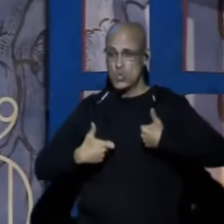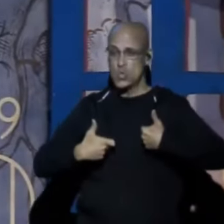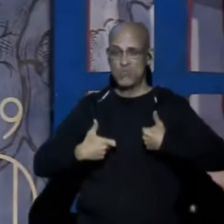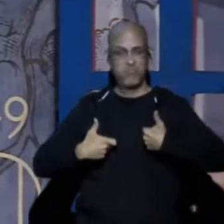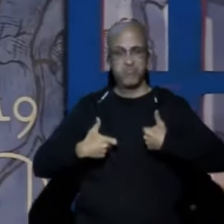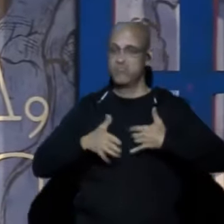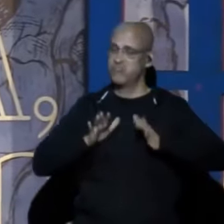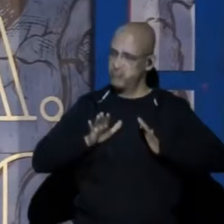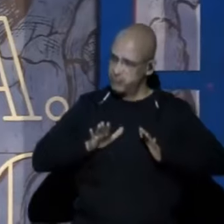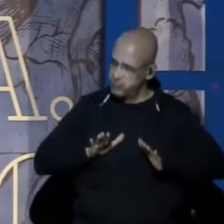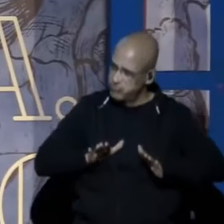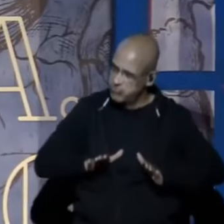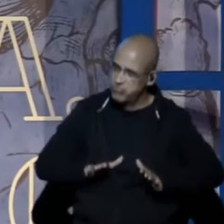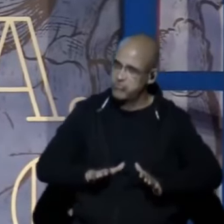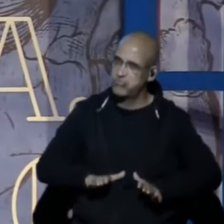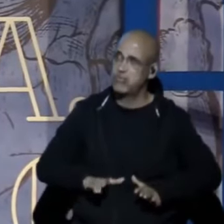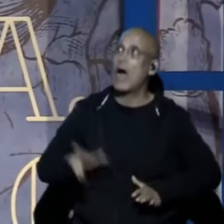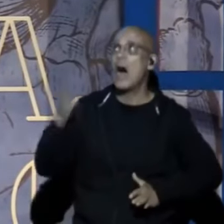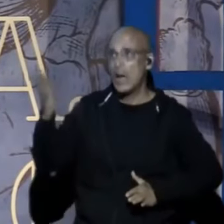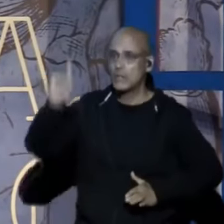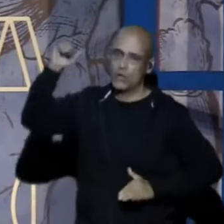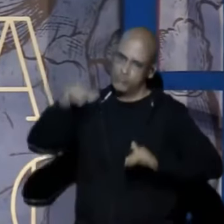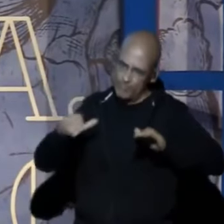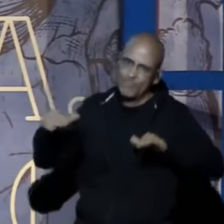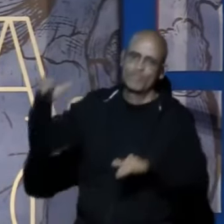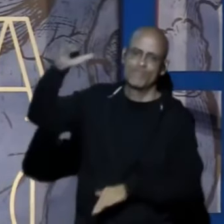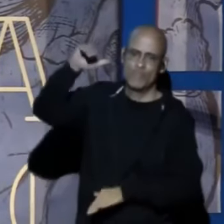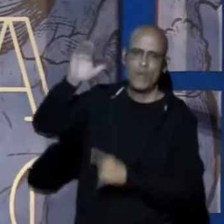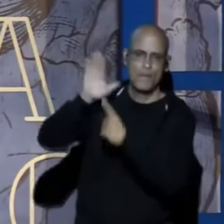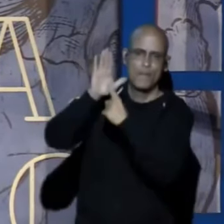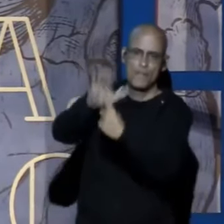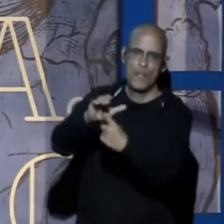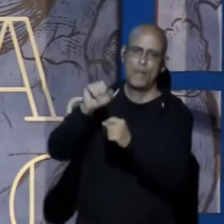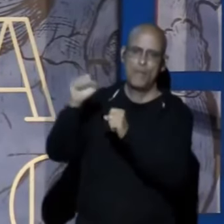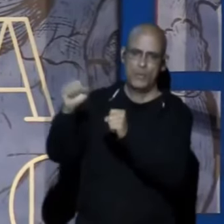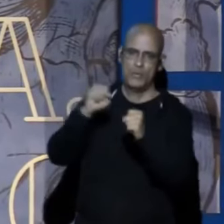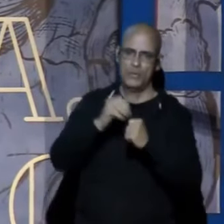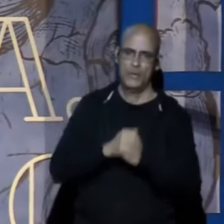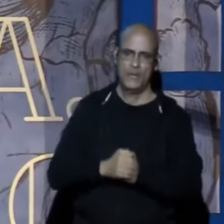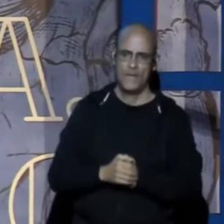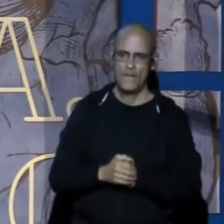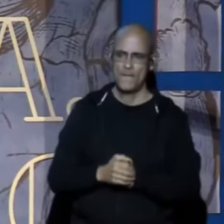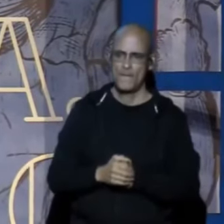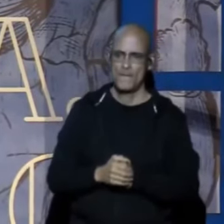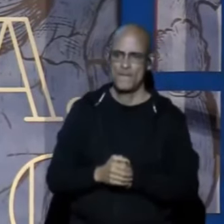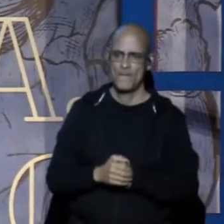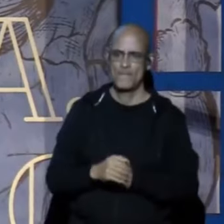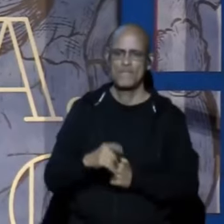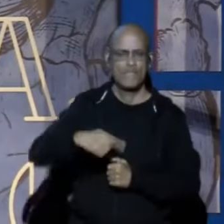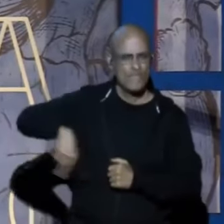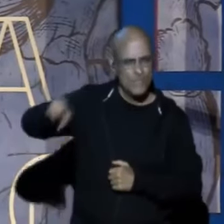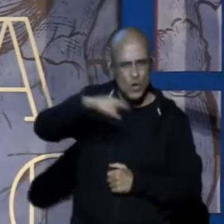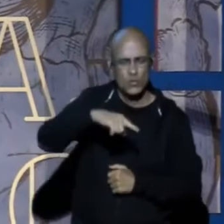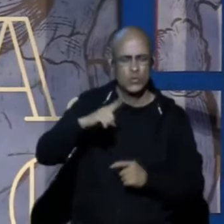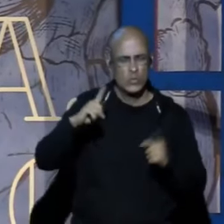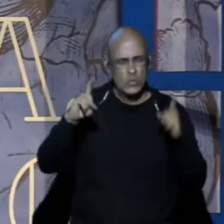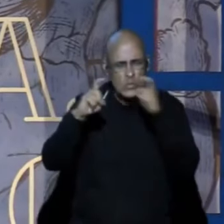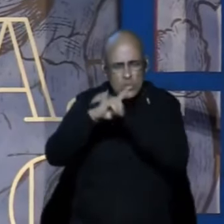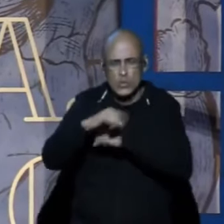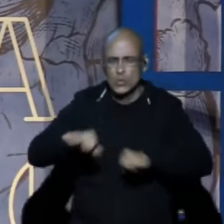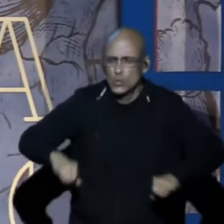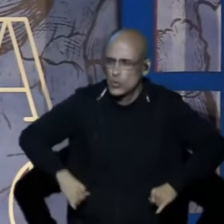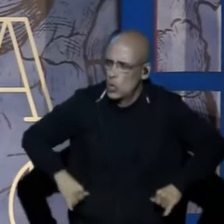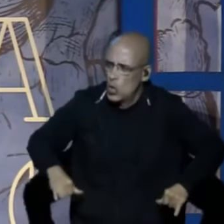Anulado Que Deus Mais uma vez Através Dos vales Que enfrentamos E que atravessamos